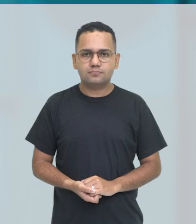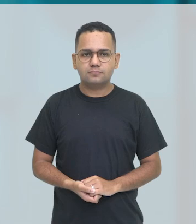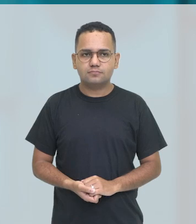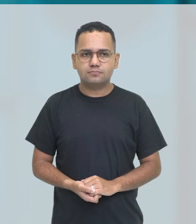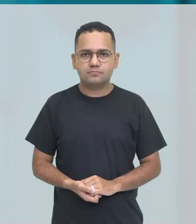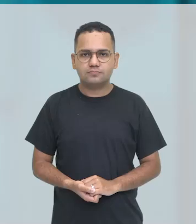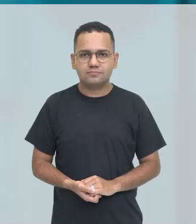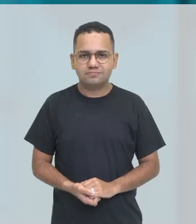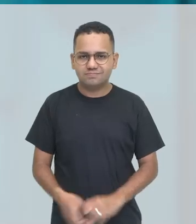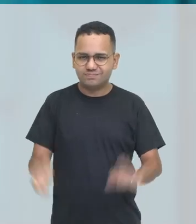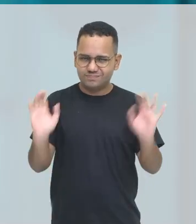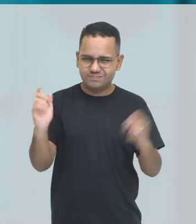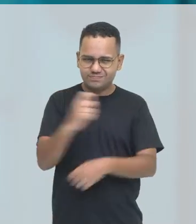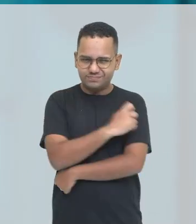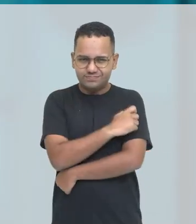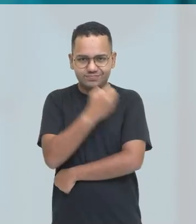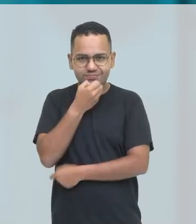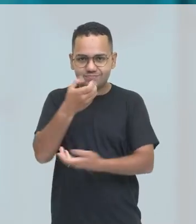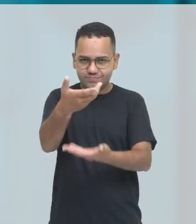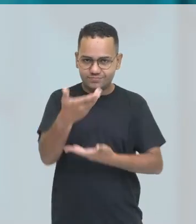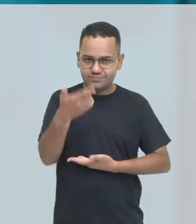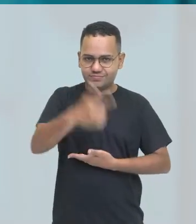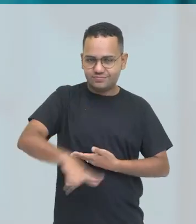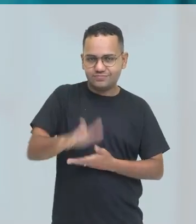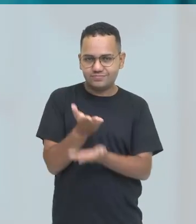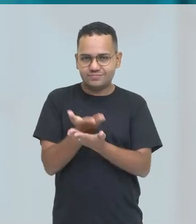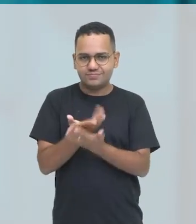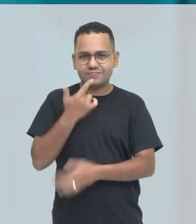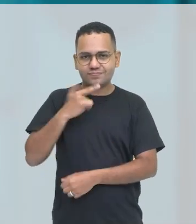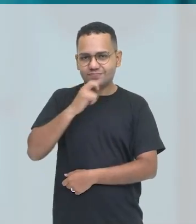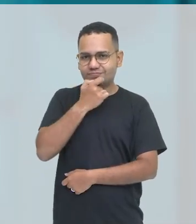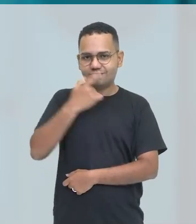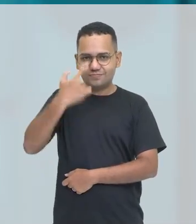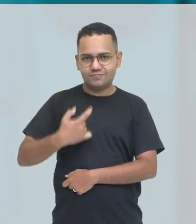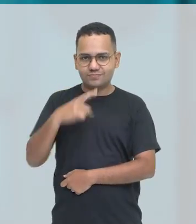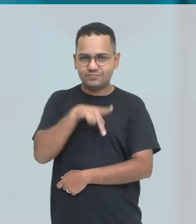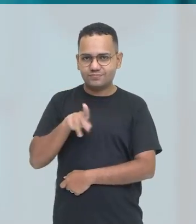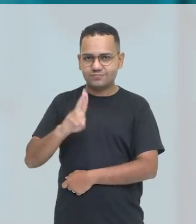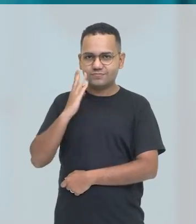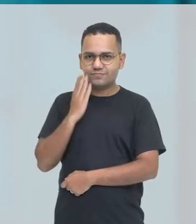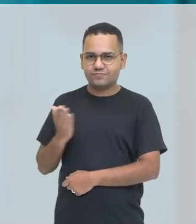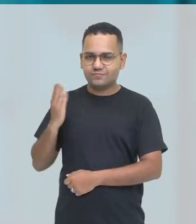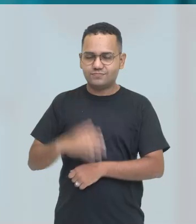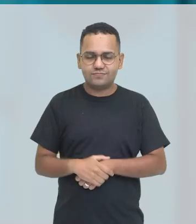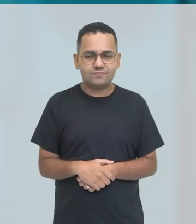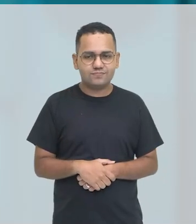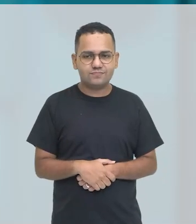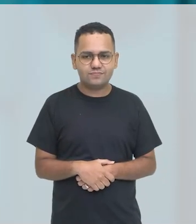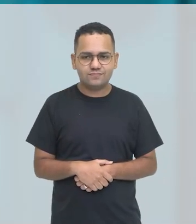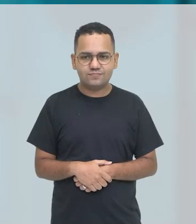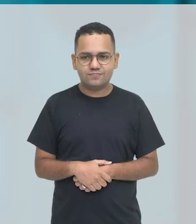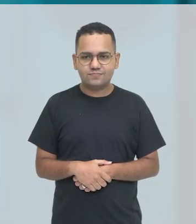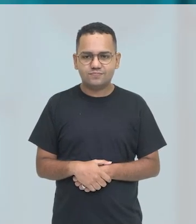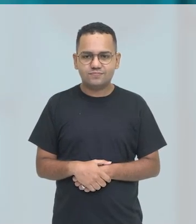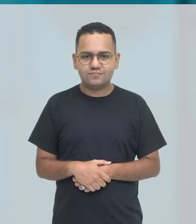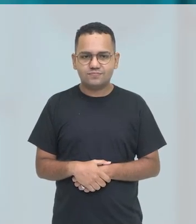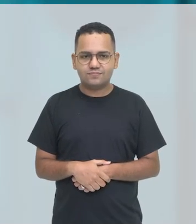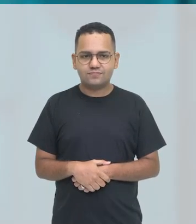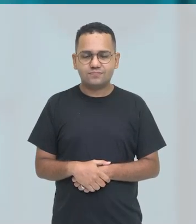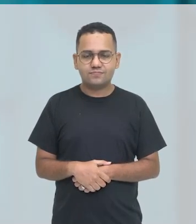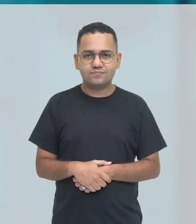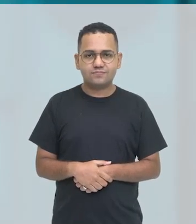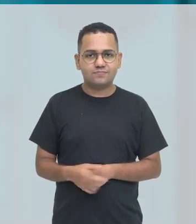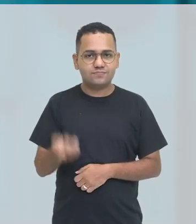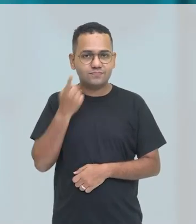Olá, estudantes! Bem-vindos! Bem-vindos à nossa aula de língua inglesa. Eu sou o professor Ademir Ribeiro e vou ficar com vocês ao longo dessa aula.